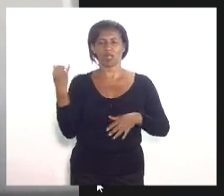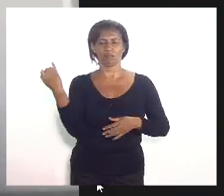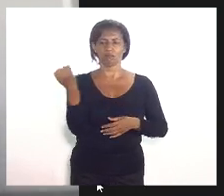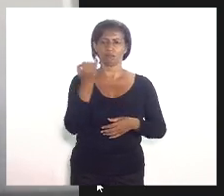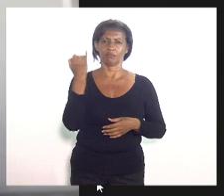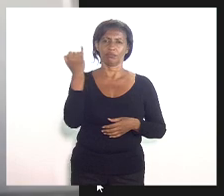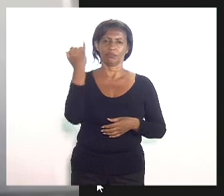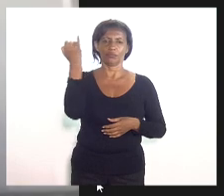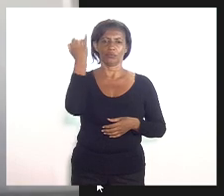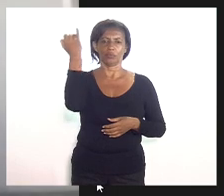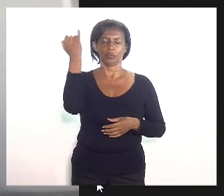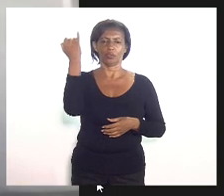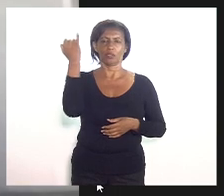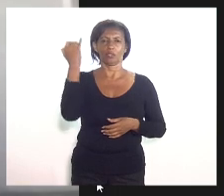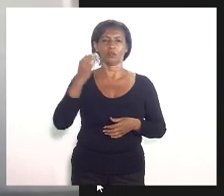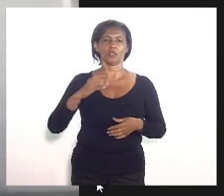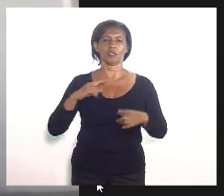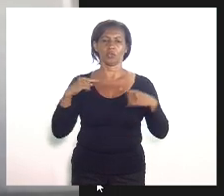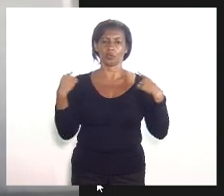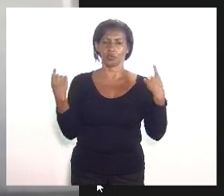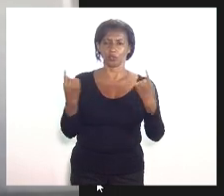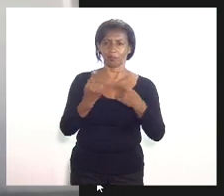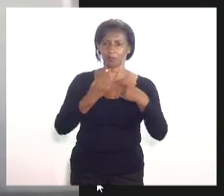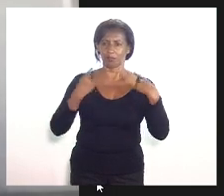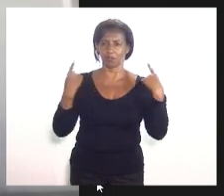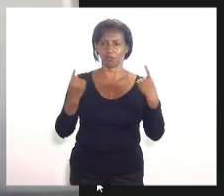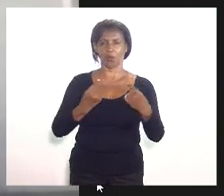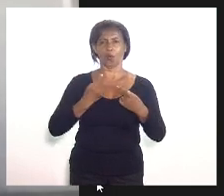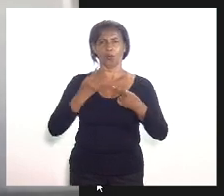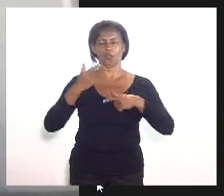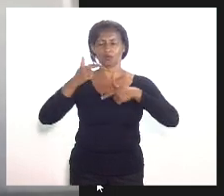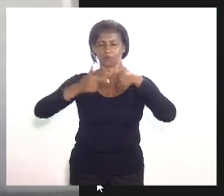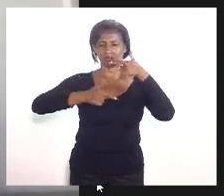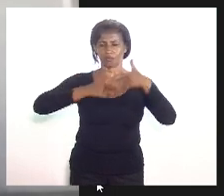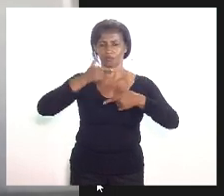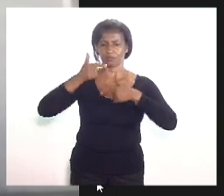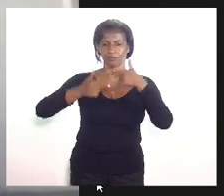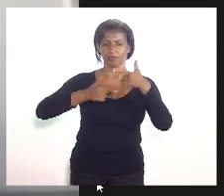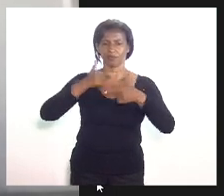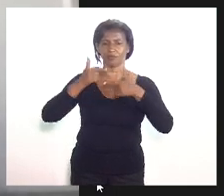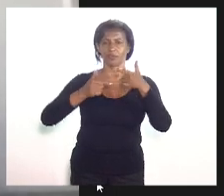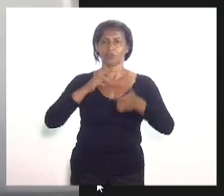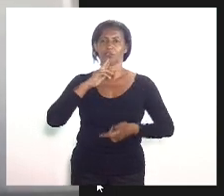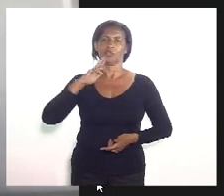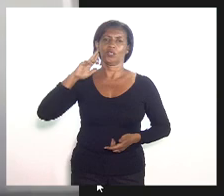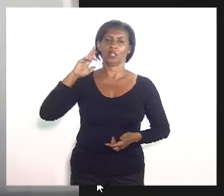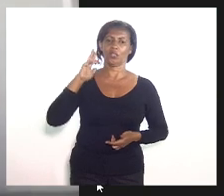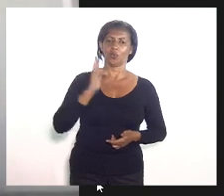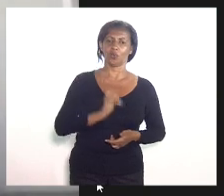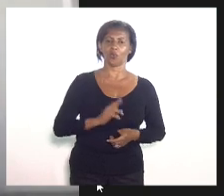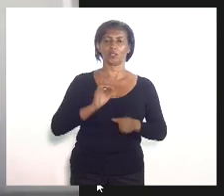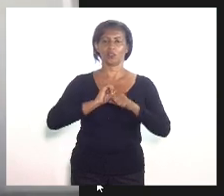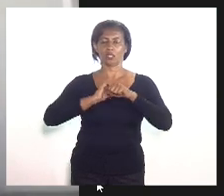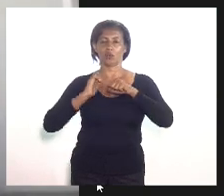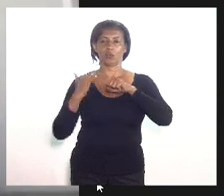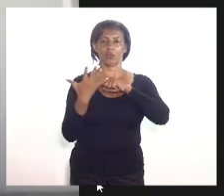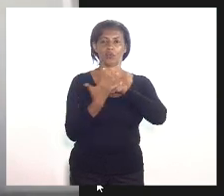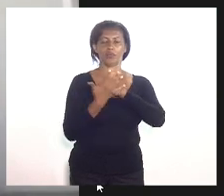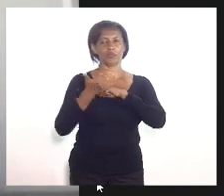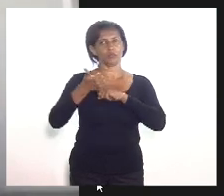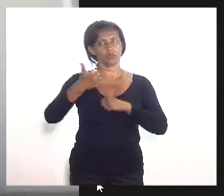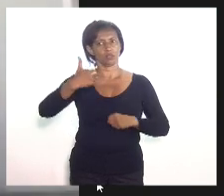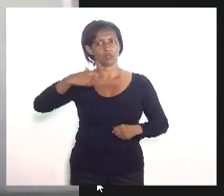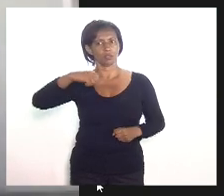o que é fundamental para todos nós que estamos construindo a possibilidade de reconhecer a COVID-19